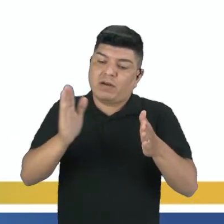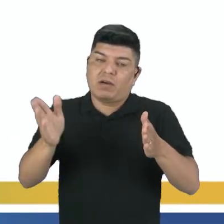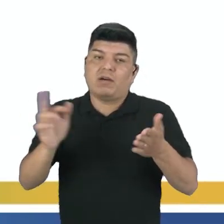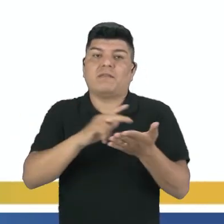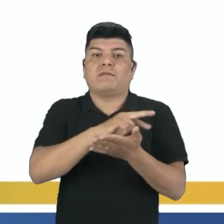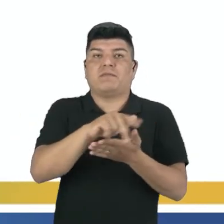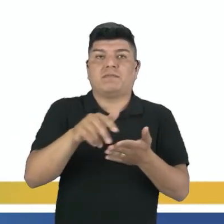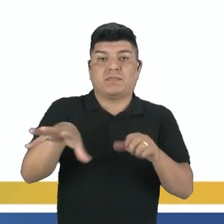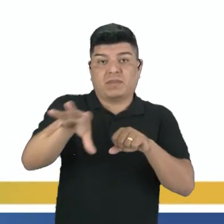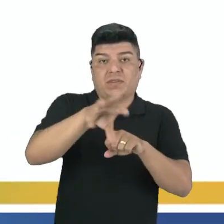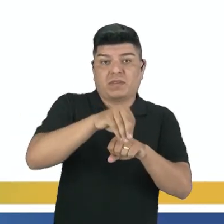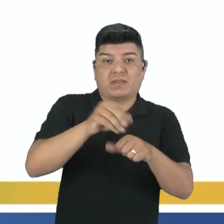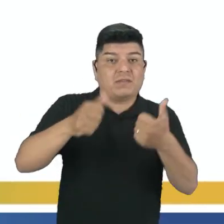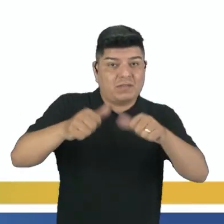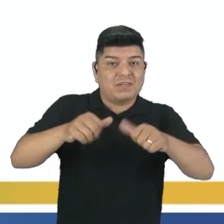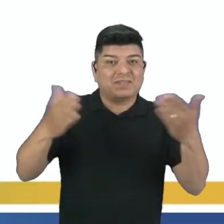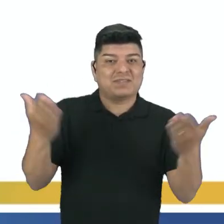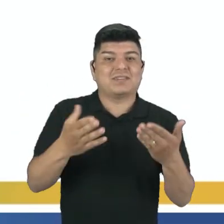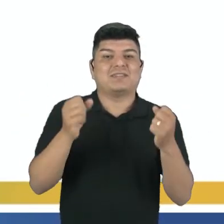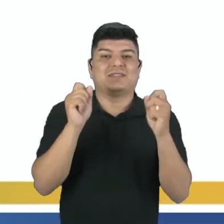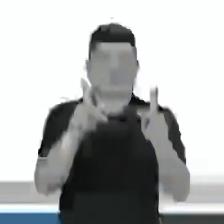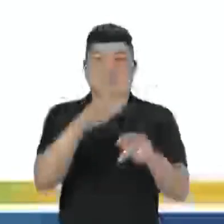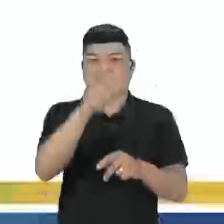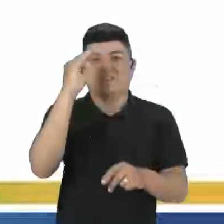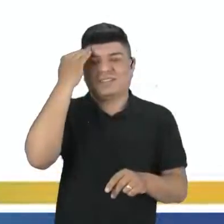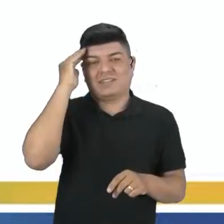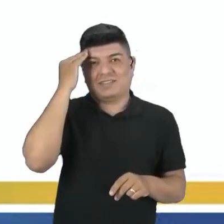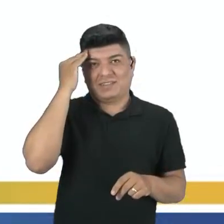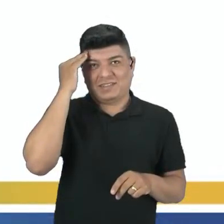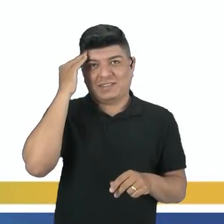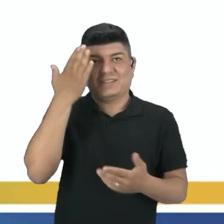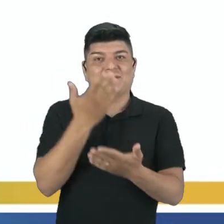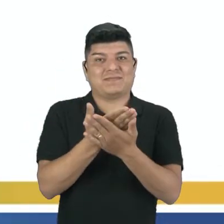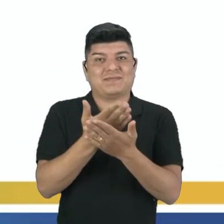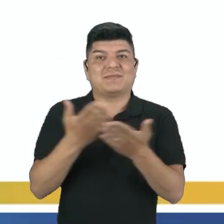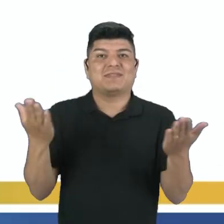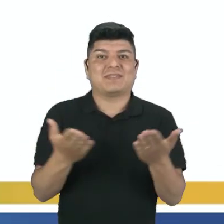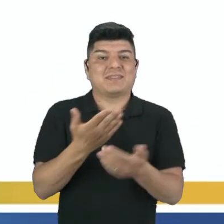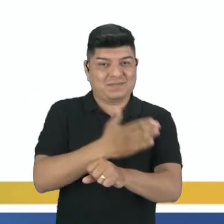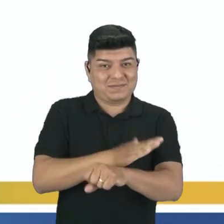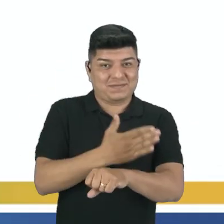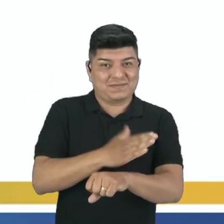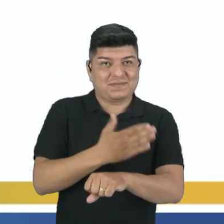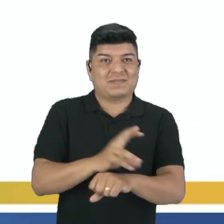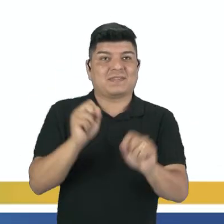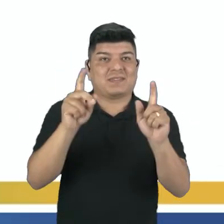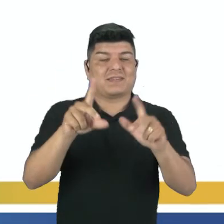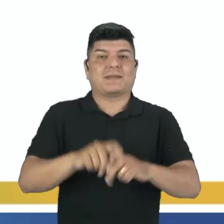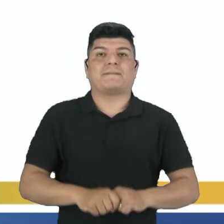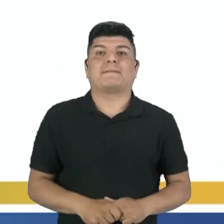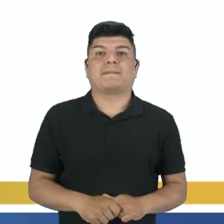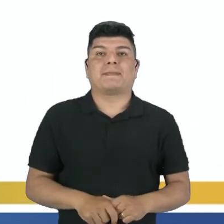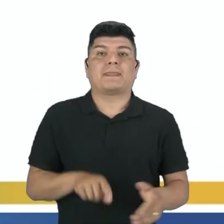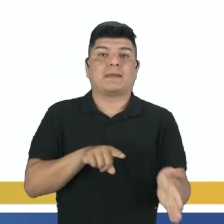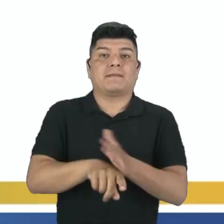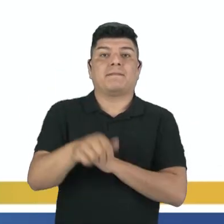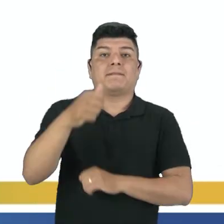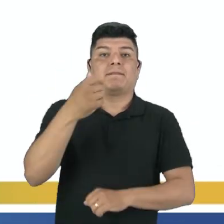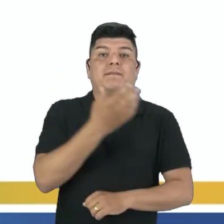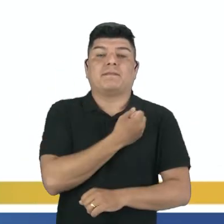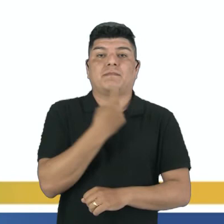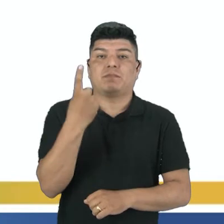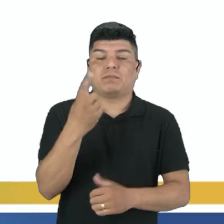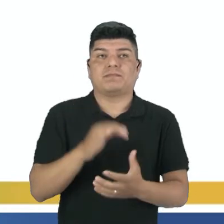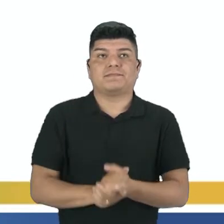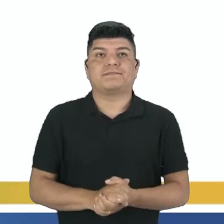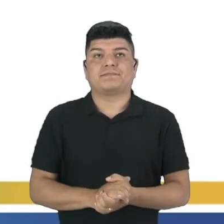avaliar o conhecimento de hoje? Vamos ver se você entendeu a aula de hoje? Vamos praticar? Vamos lá. Primeira questão. O